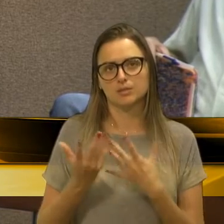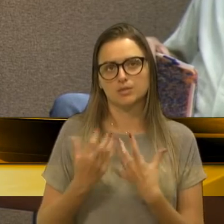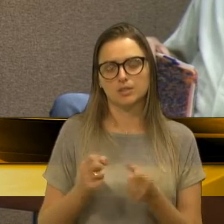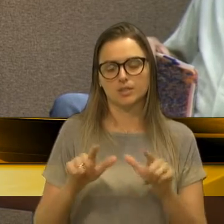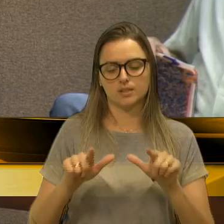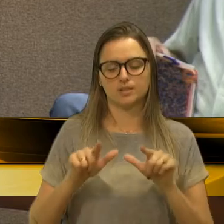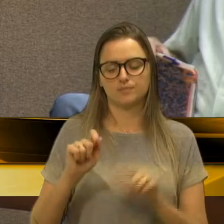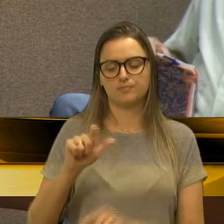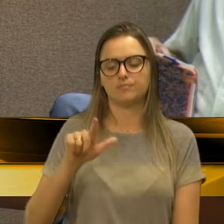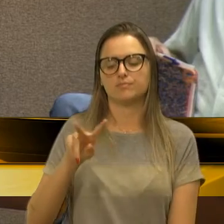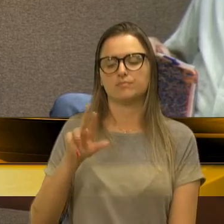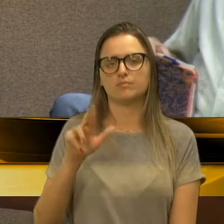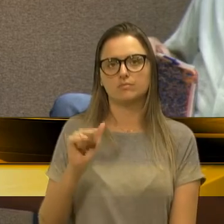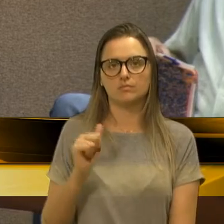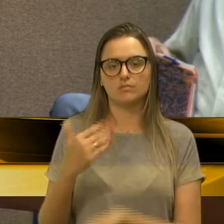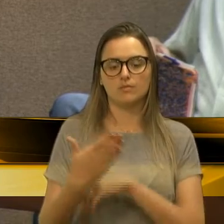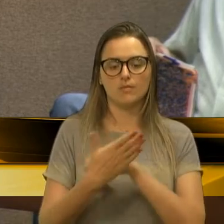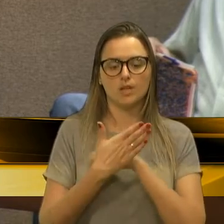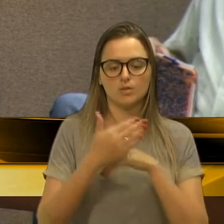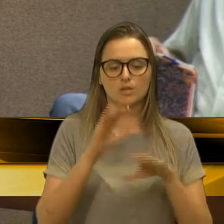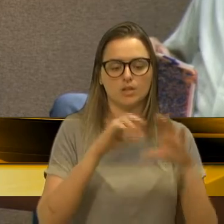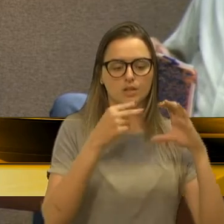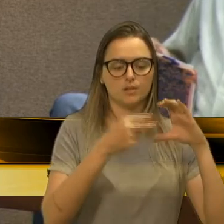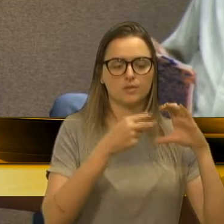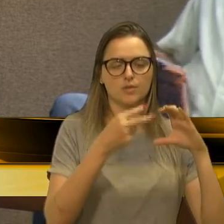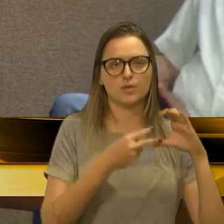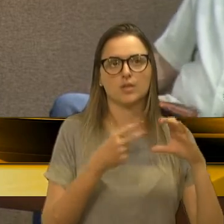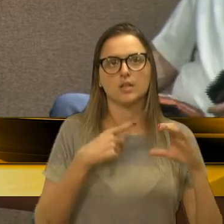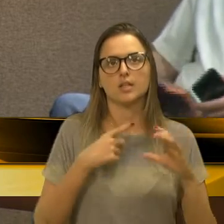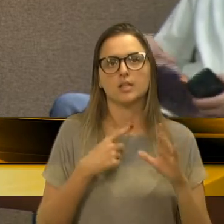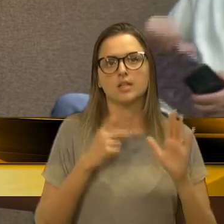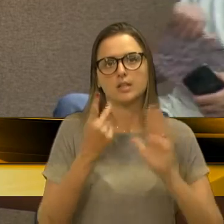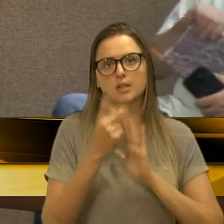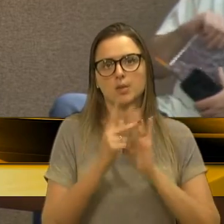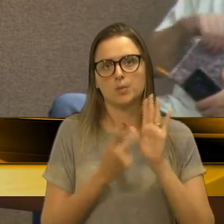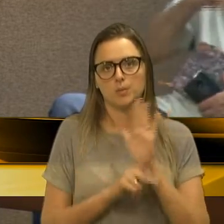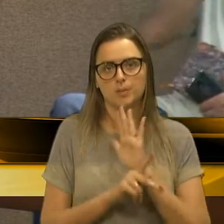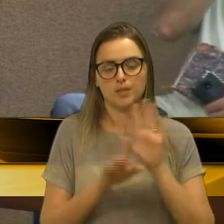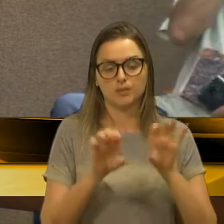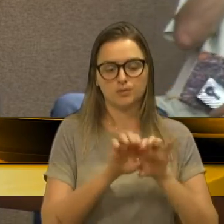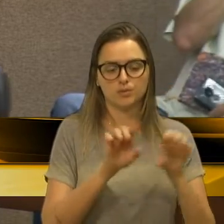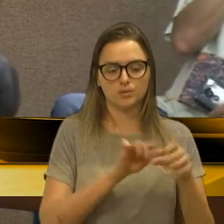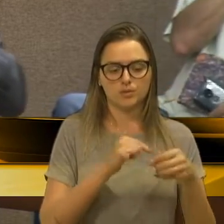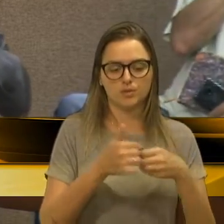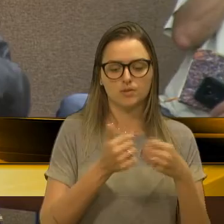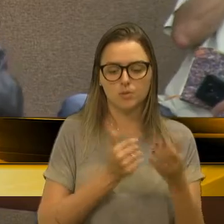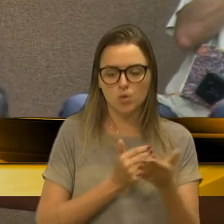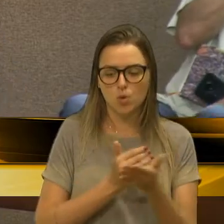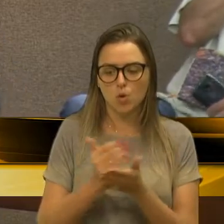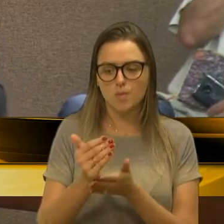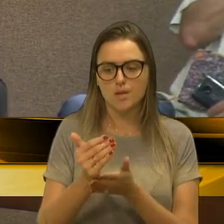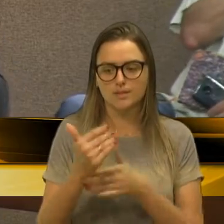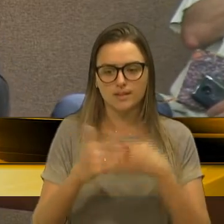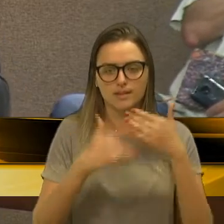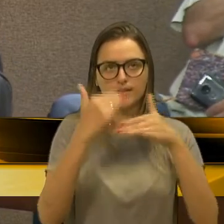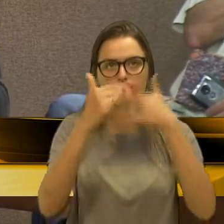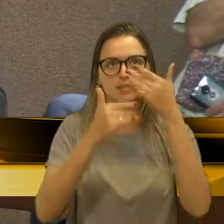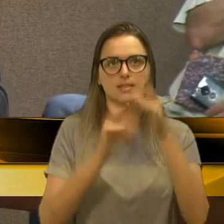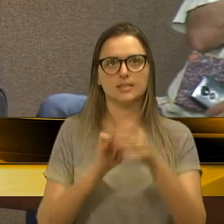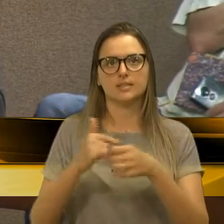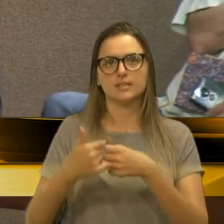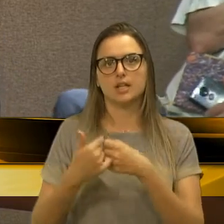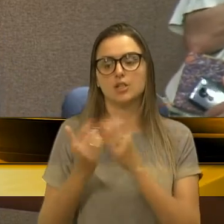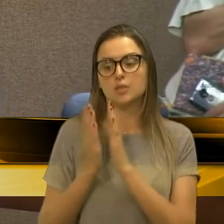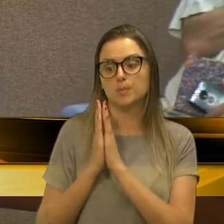de ajudar a Câmara de Vereadores a colocar em prática o plano diretor, ou seja, vamos puxar a frente dessa cidade, pelo amor de